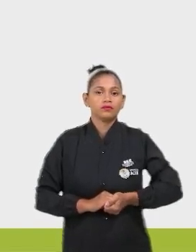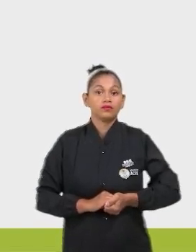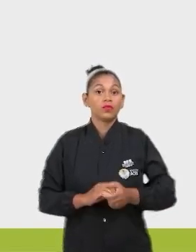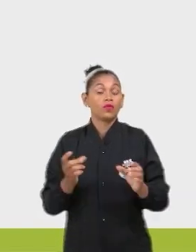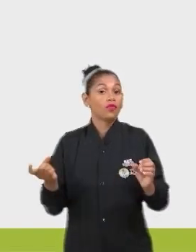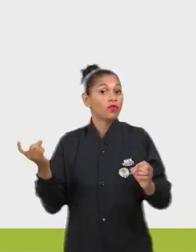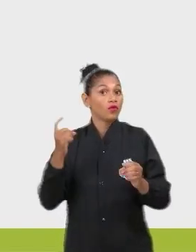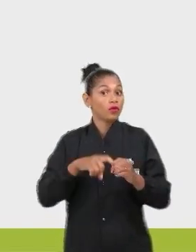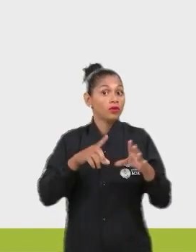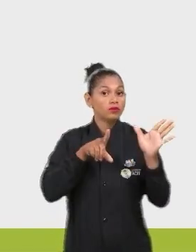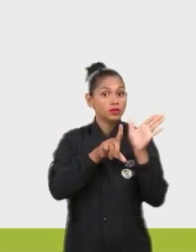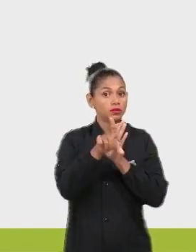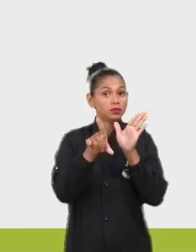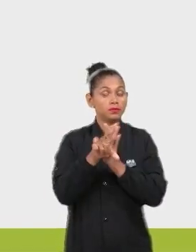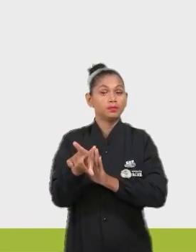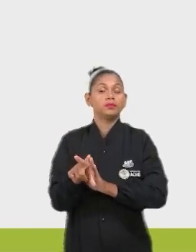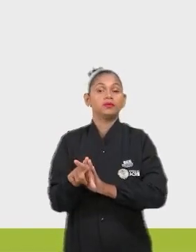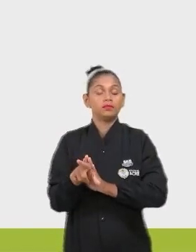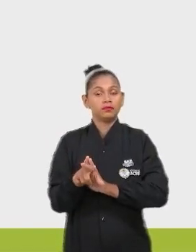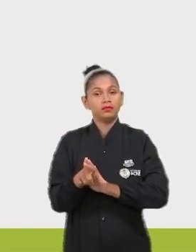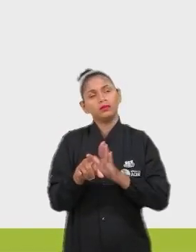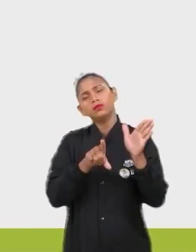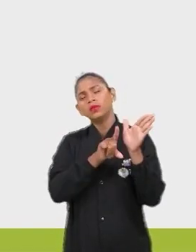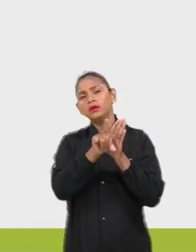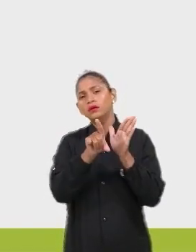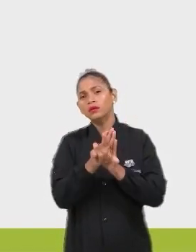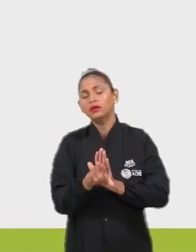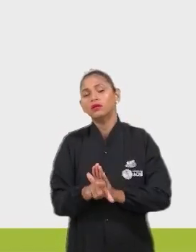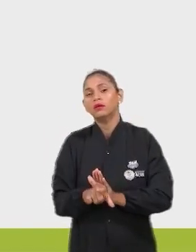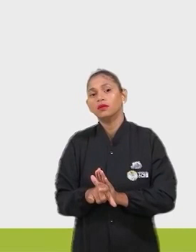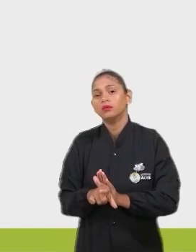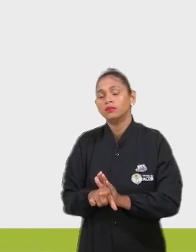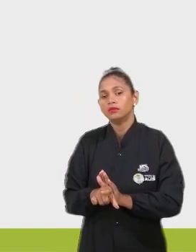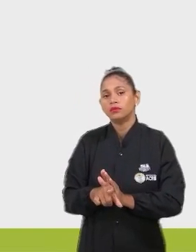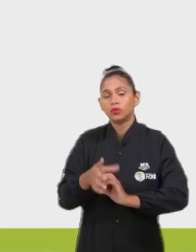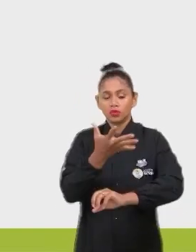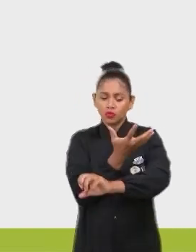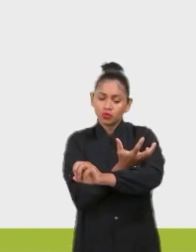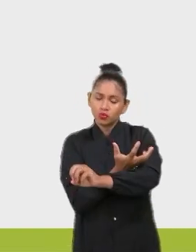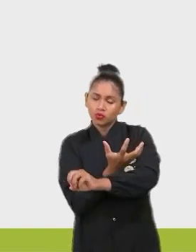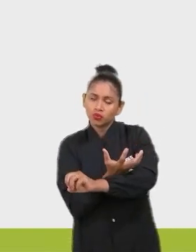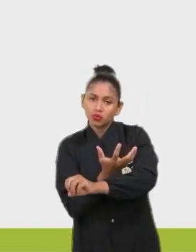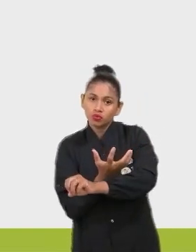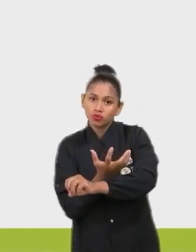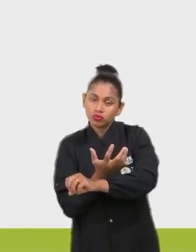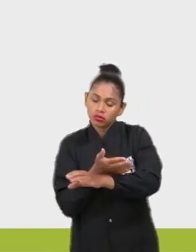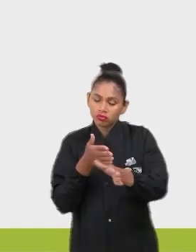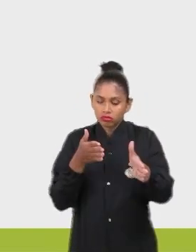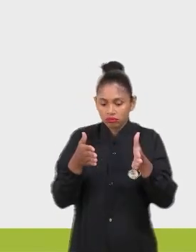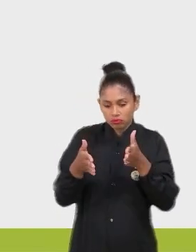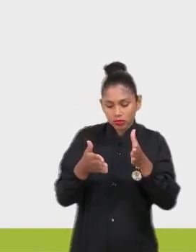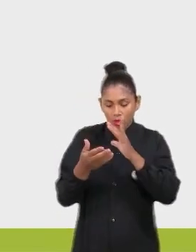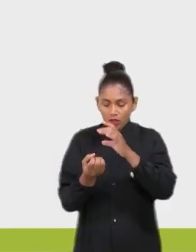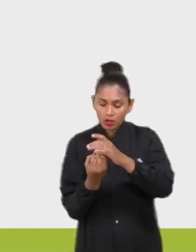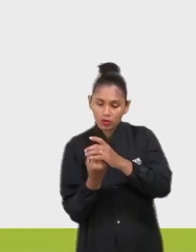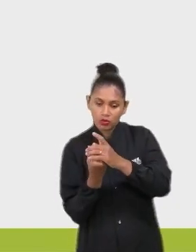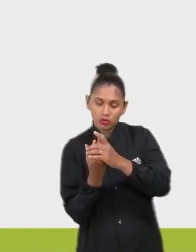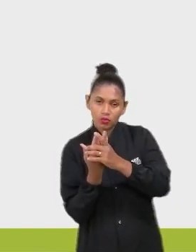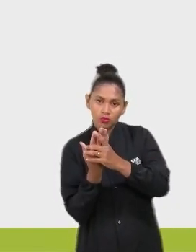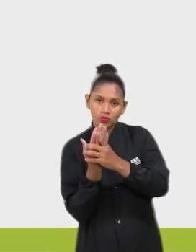Voltemos para a questão. A questão, então, diz assim. As plantas em sua fase de crescimento